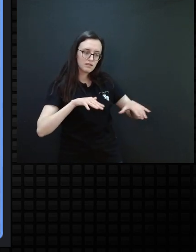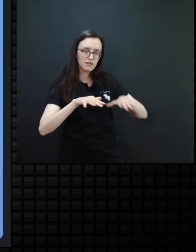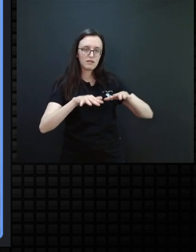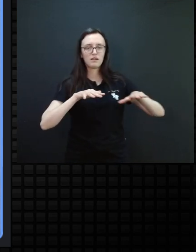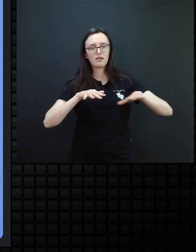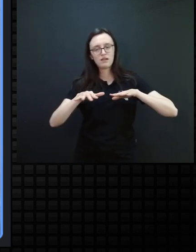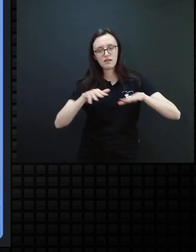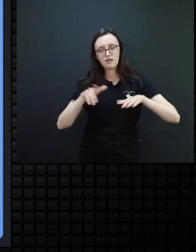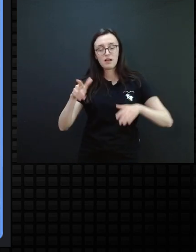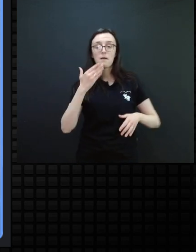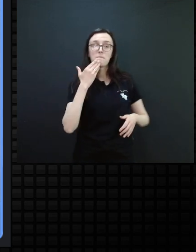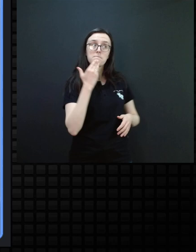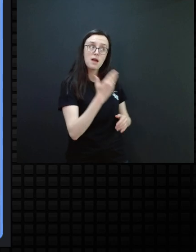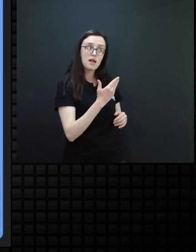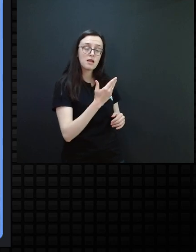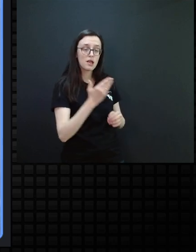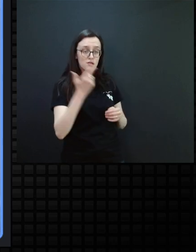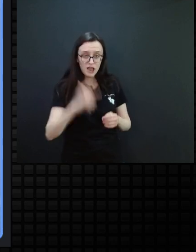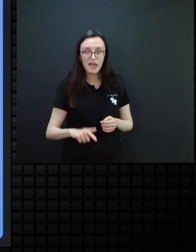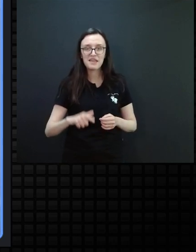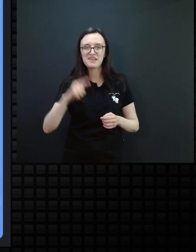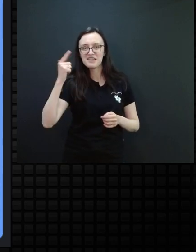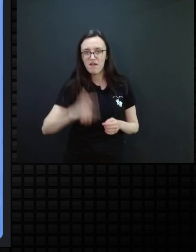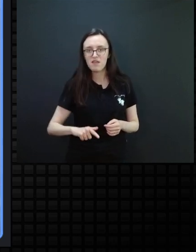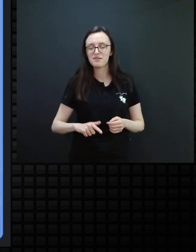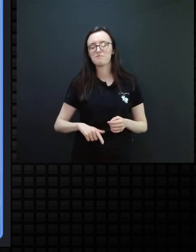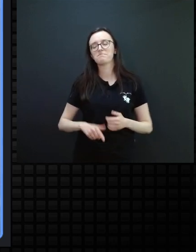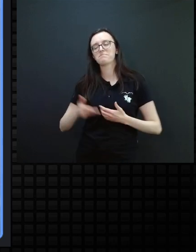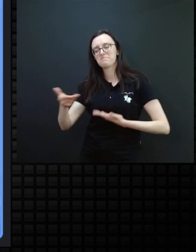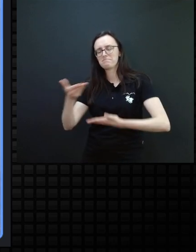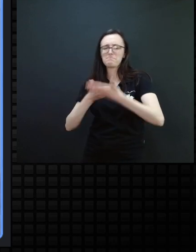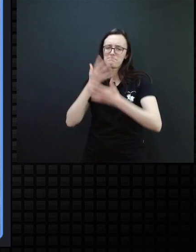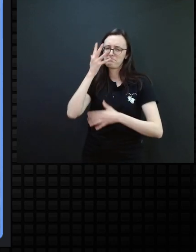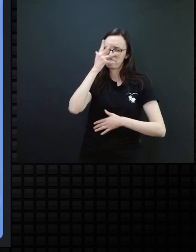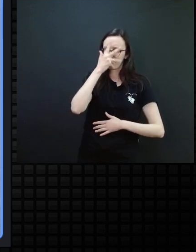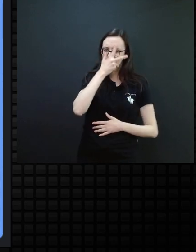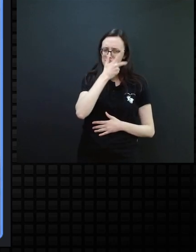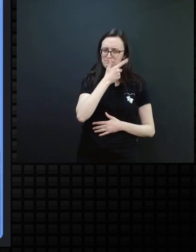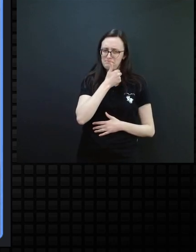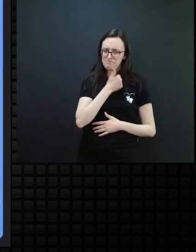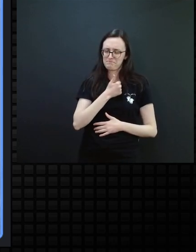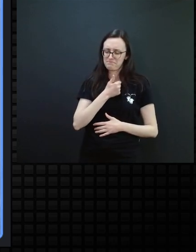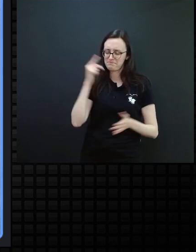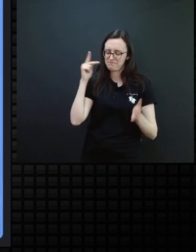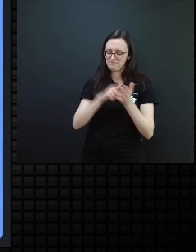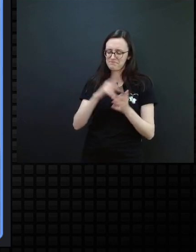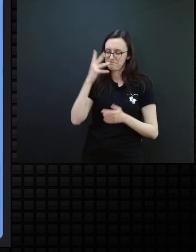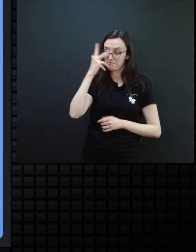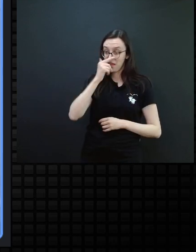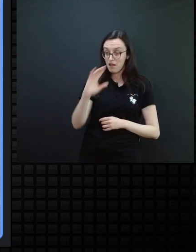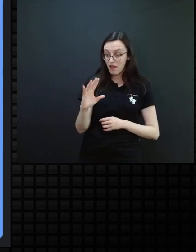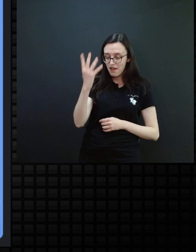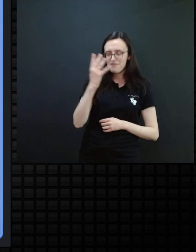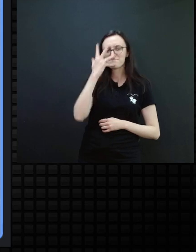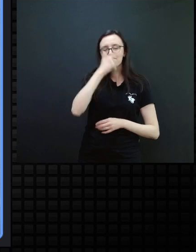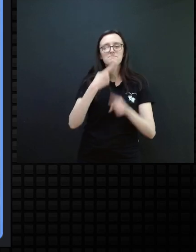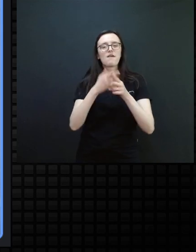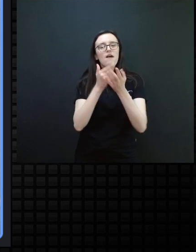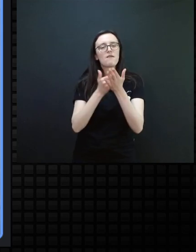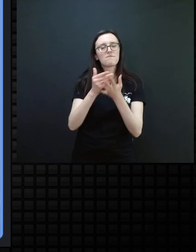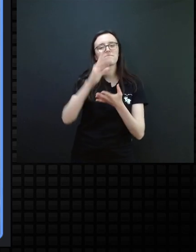pede para você continuar. E isso daí é tão bonito, professor Carlos, quando acontece, porque você está compreendendo